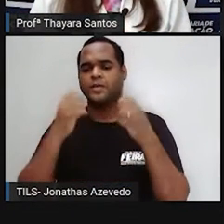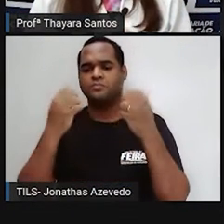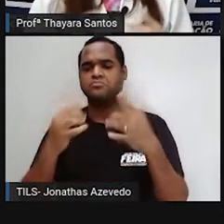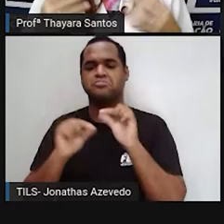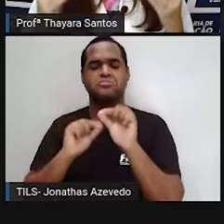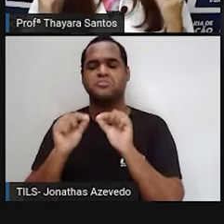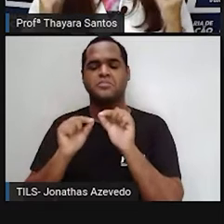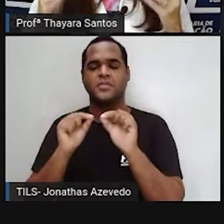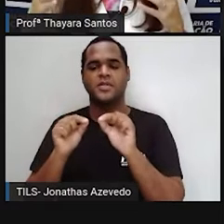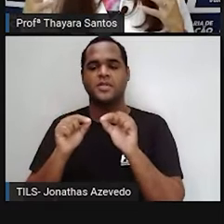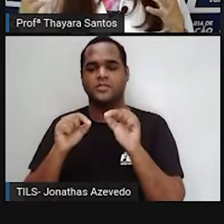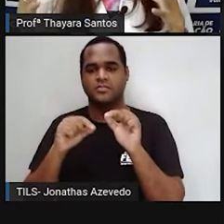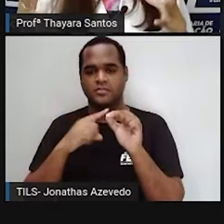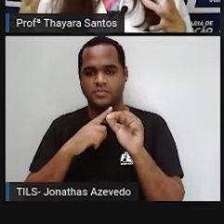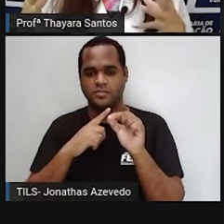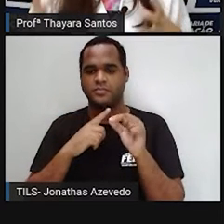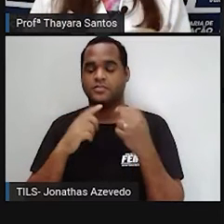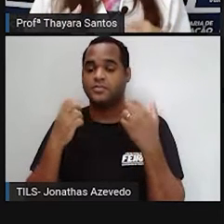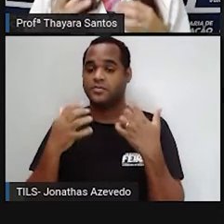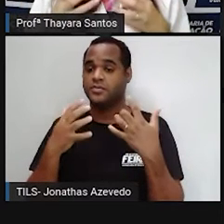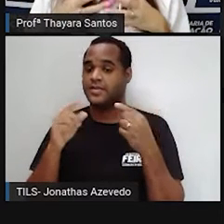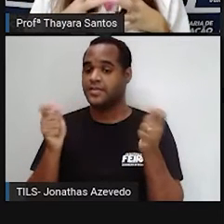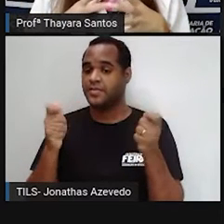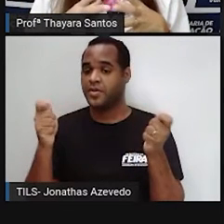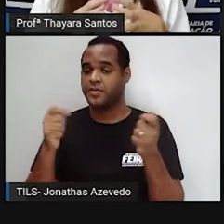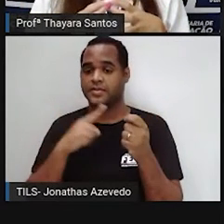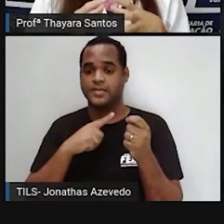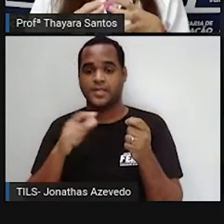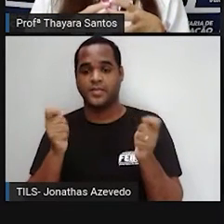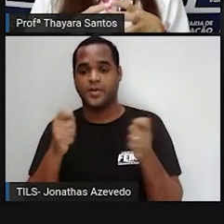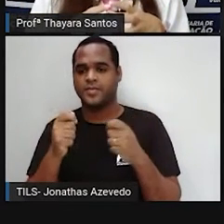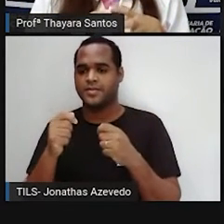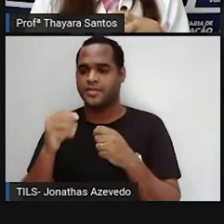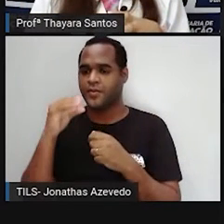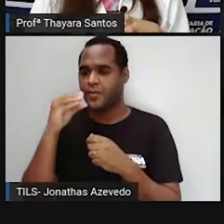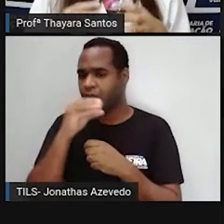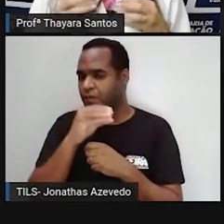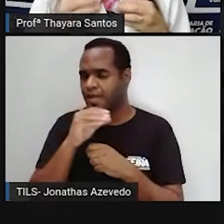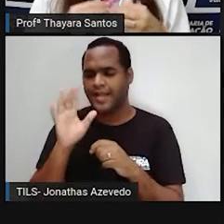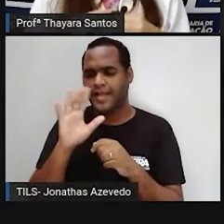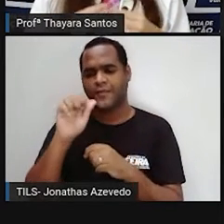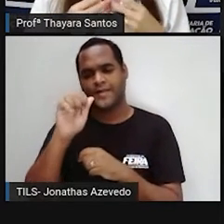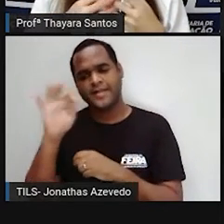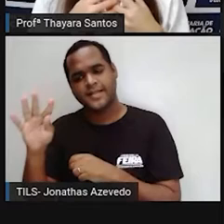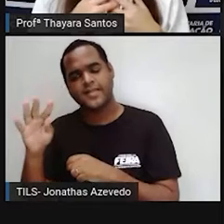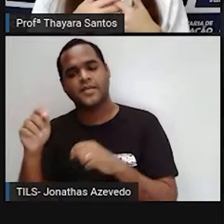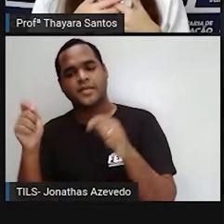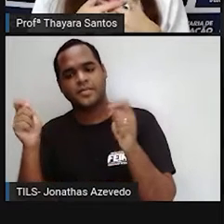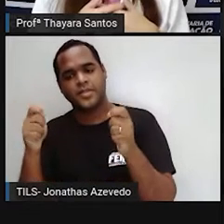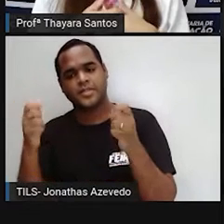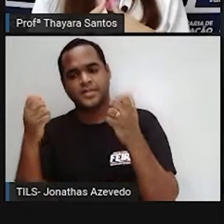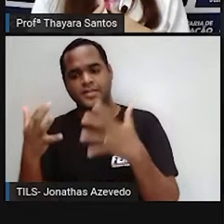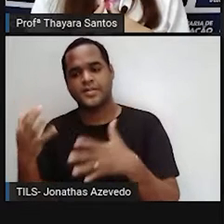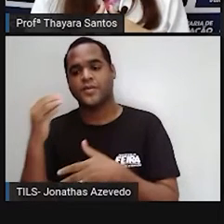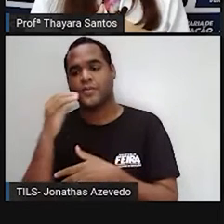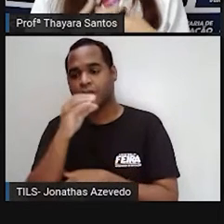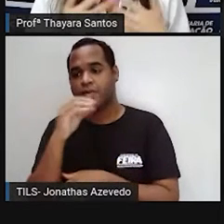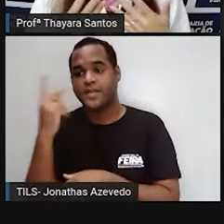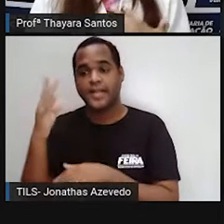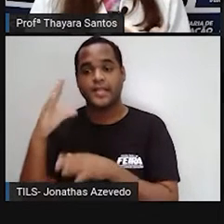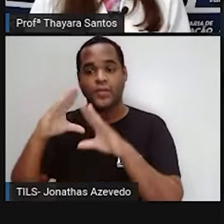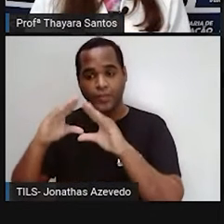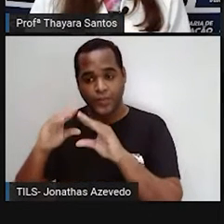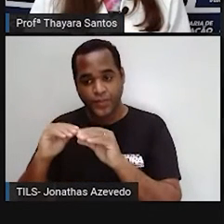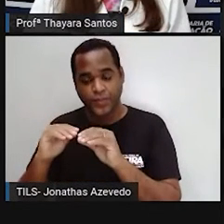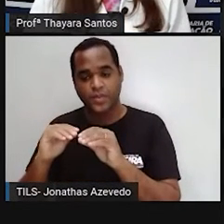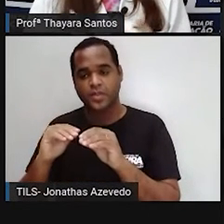ozônio? Ela tem a capacidade de reter o calor na atmosfera e mantém a gente aquecidos à noite, né? Porque